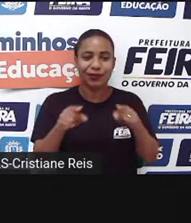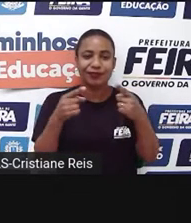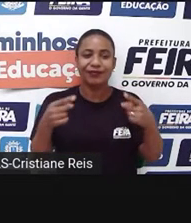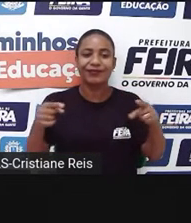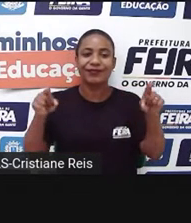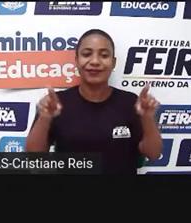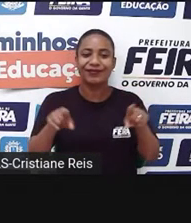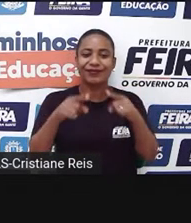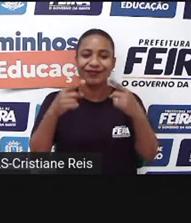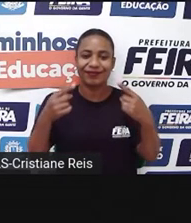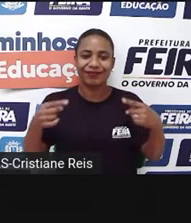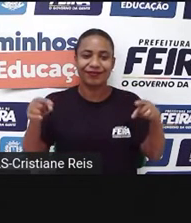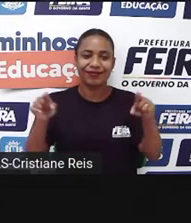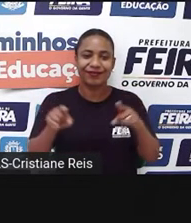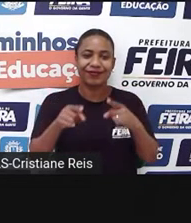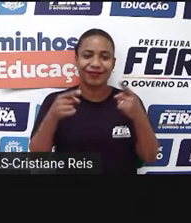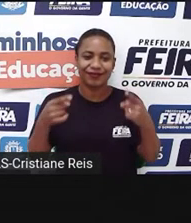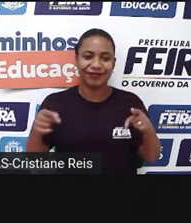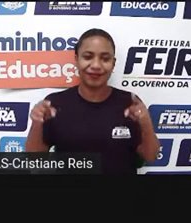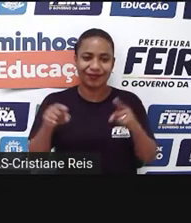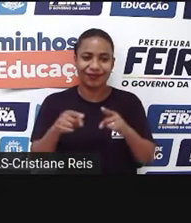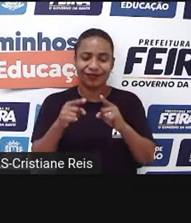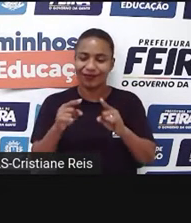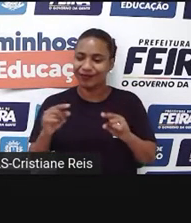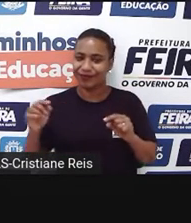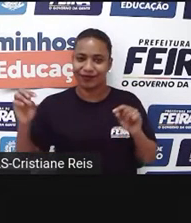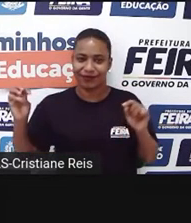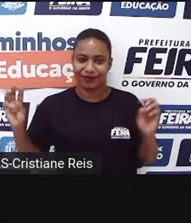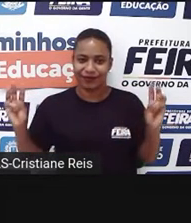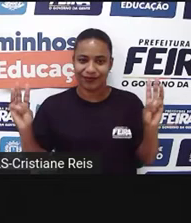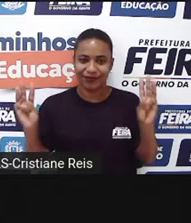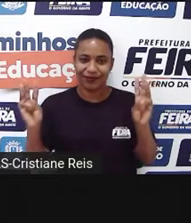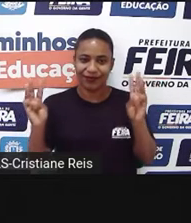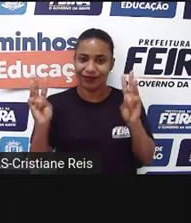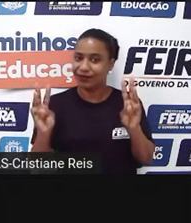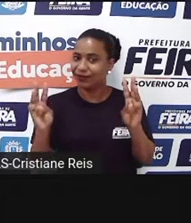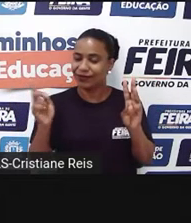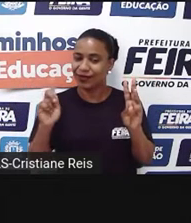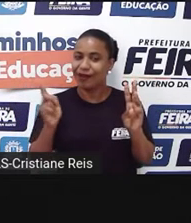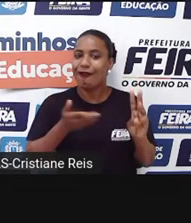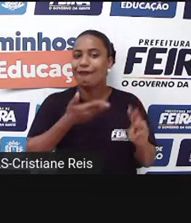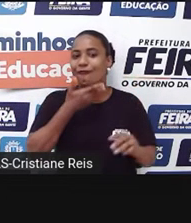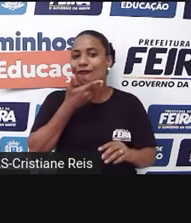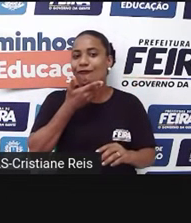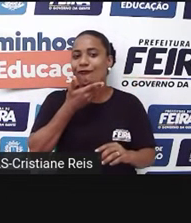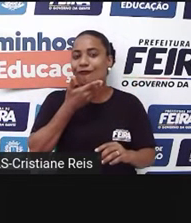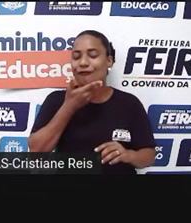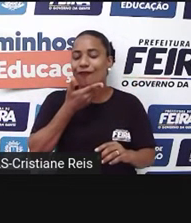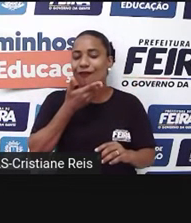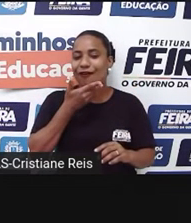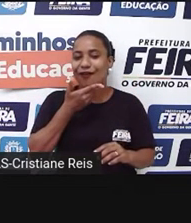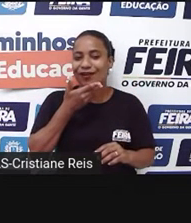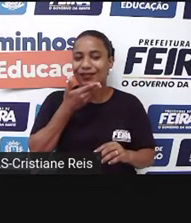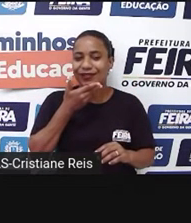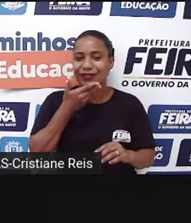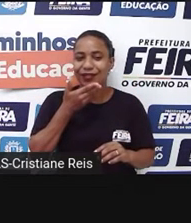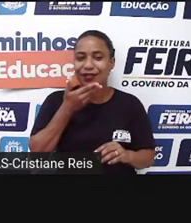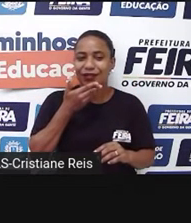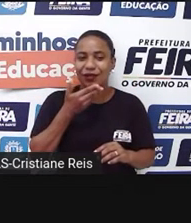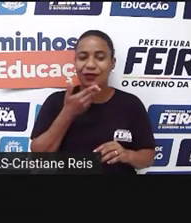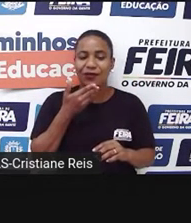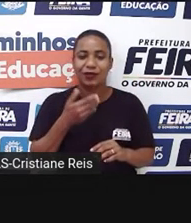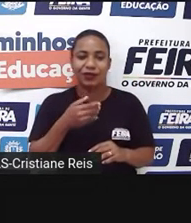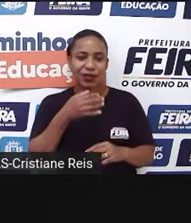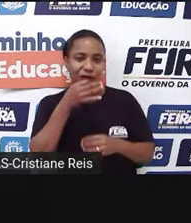no texto, eles aparecem, quer dizer, não aparecem no palco, mas aparece a voz comentando alguma